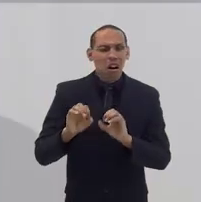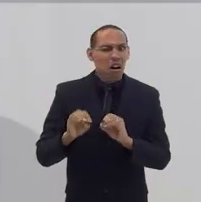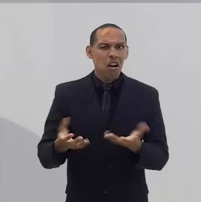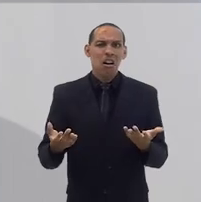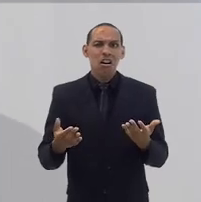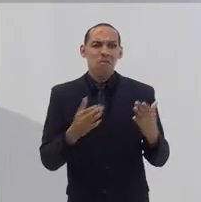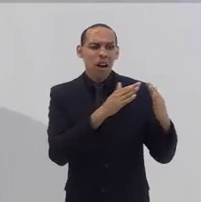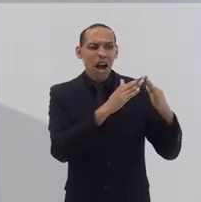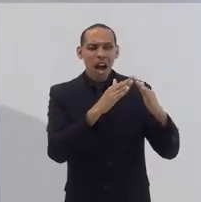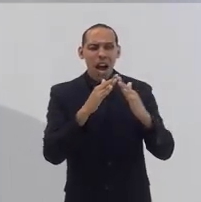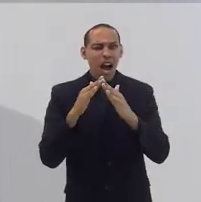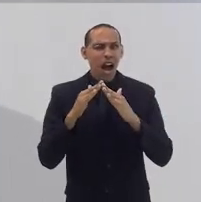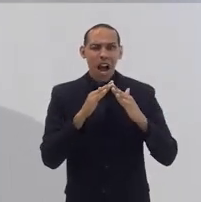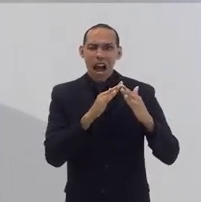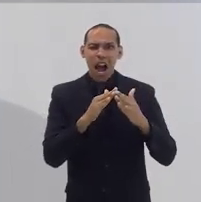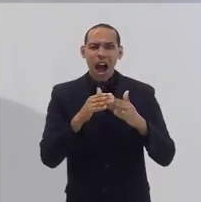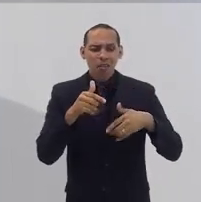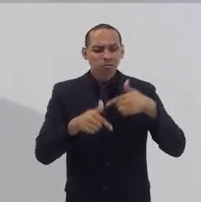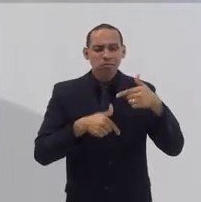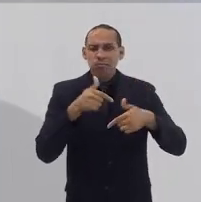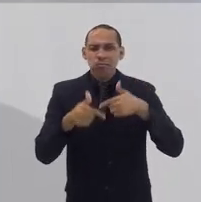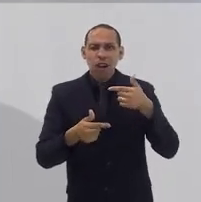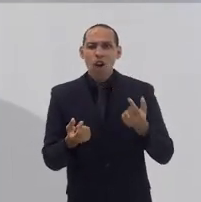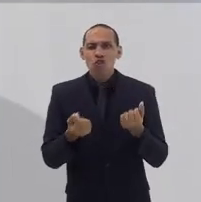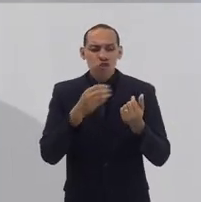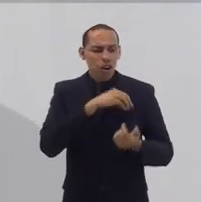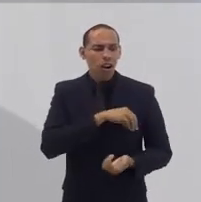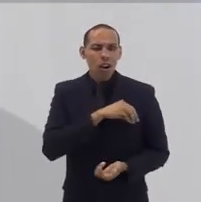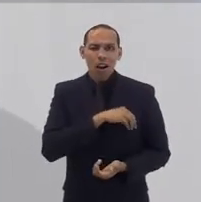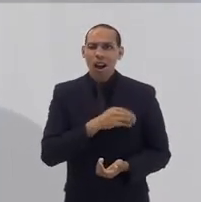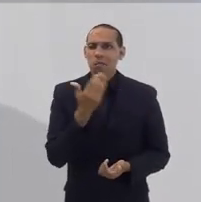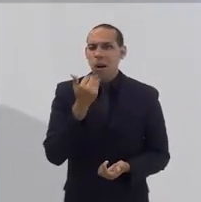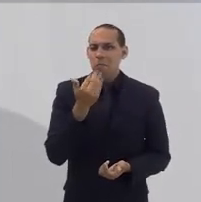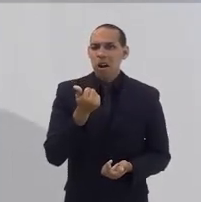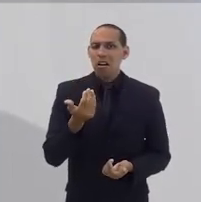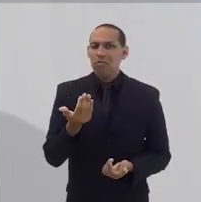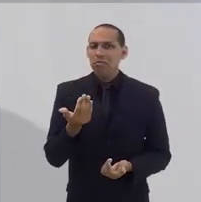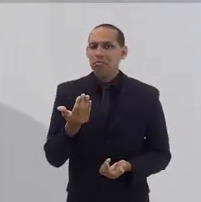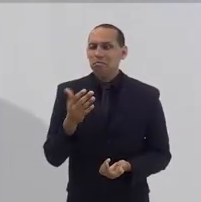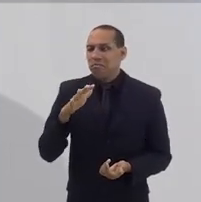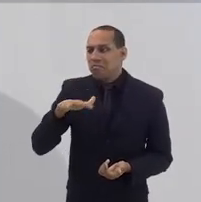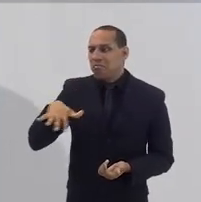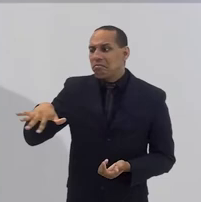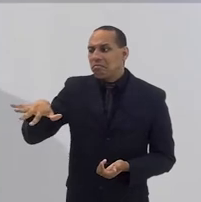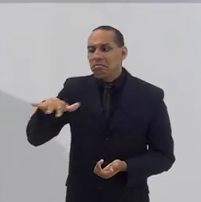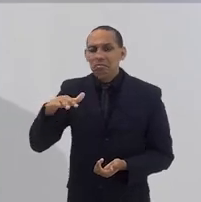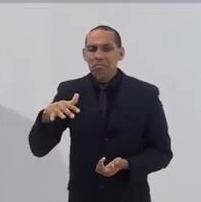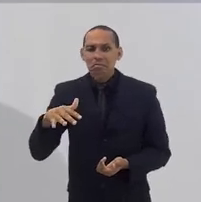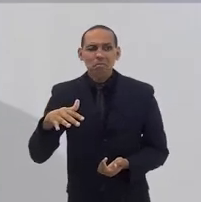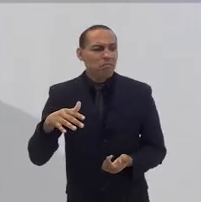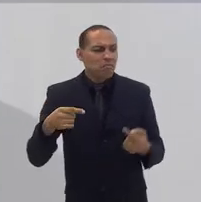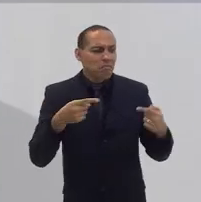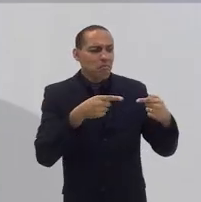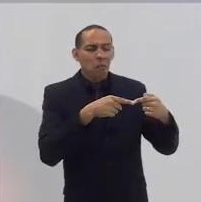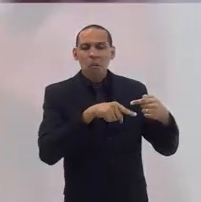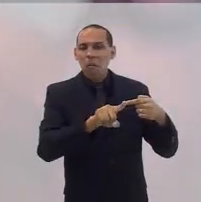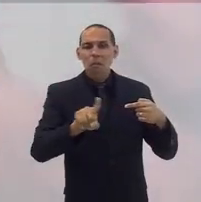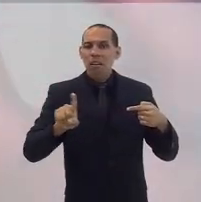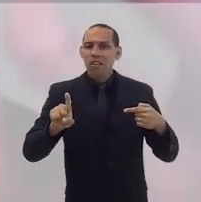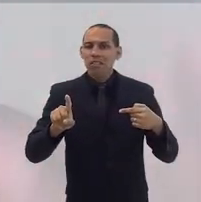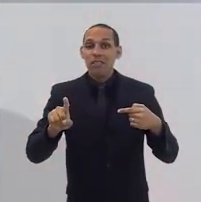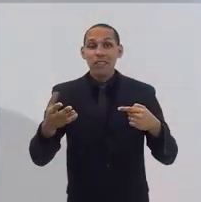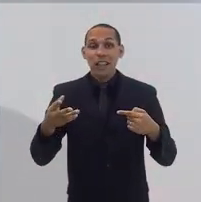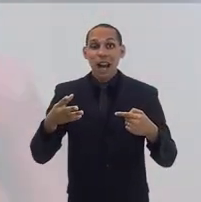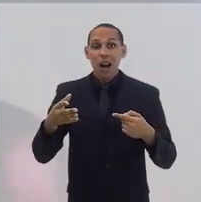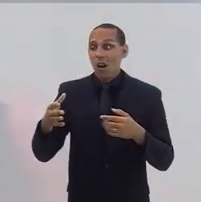educação, moradia, emprego, renda, alimentação. Então, eu vejo um bloco